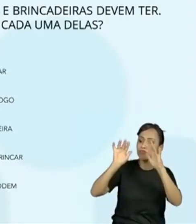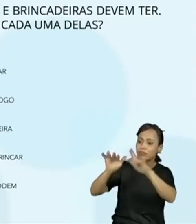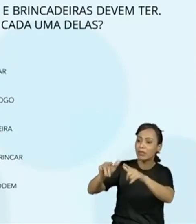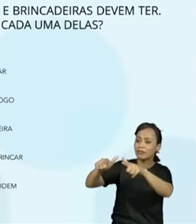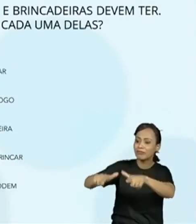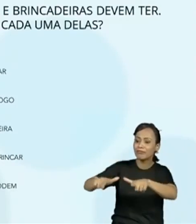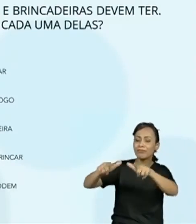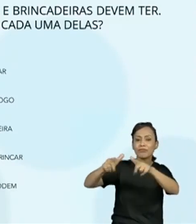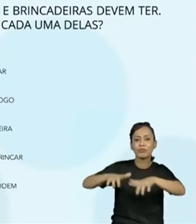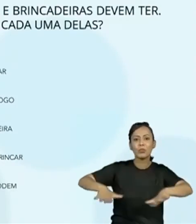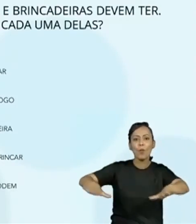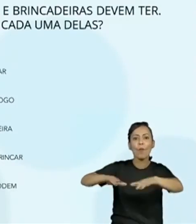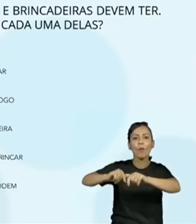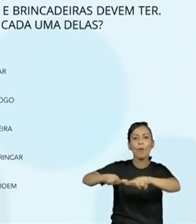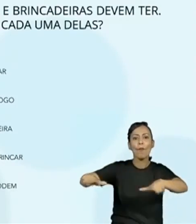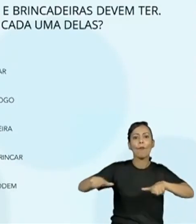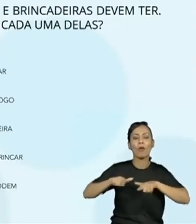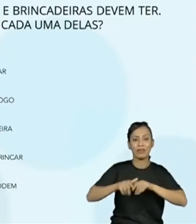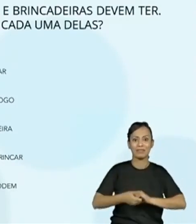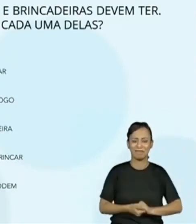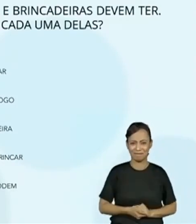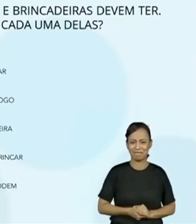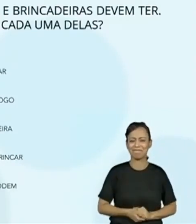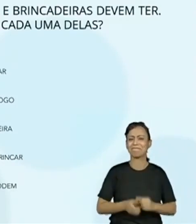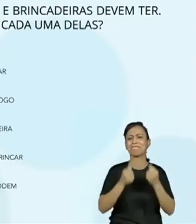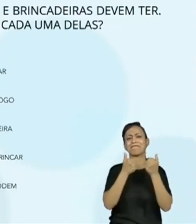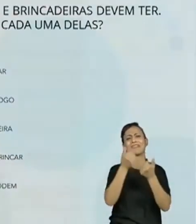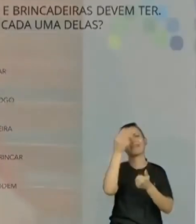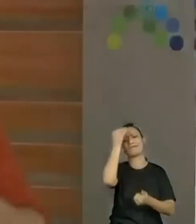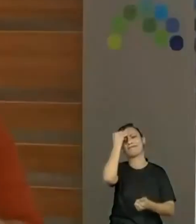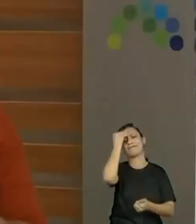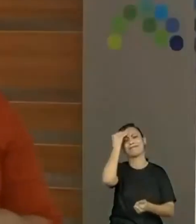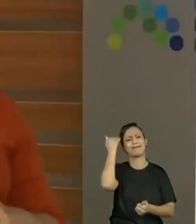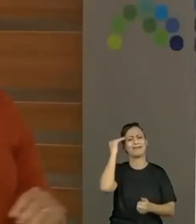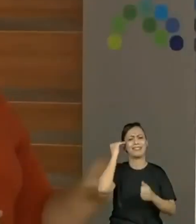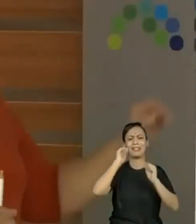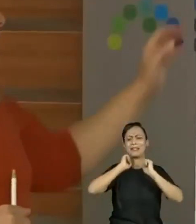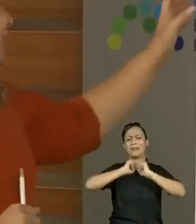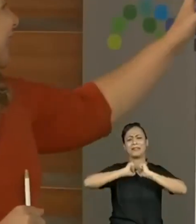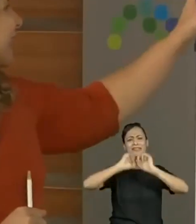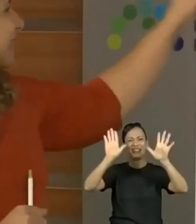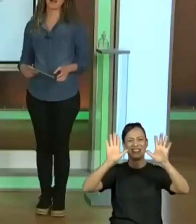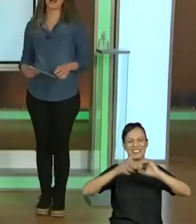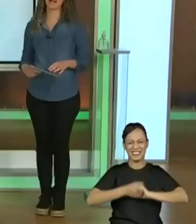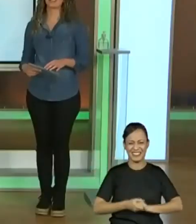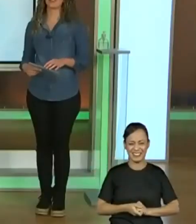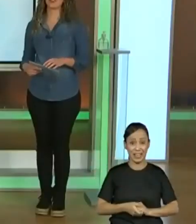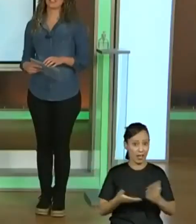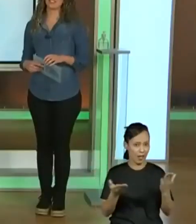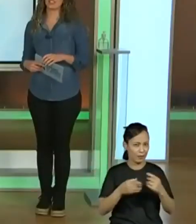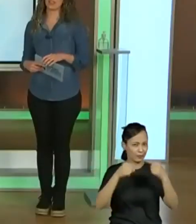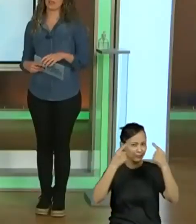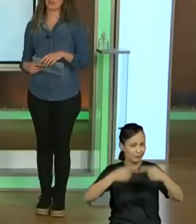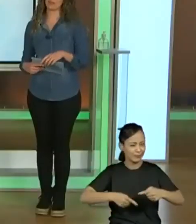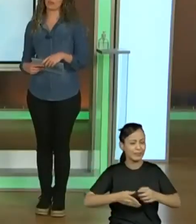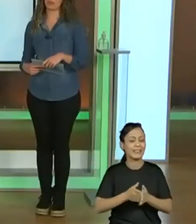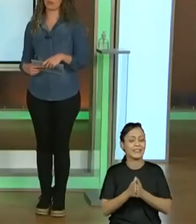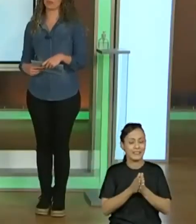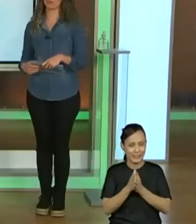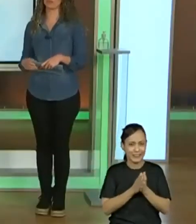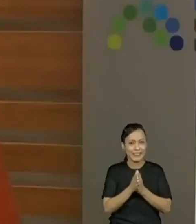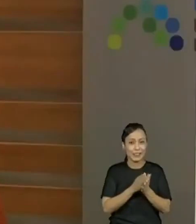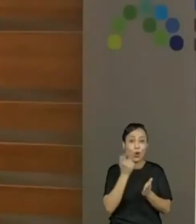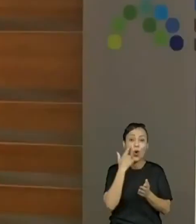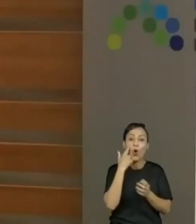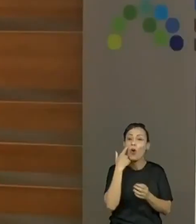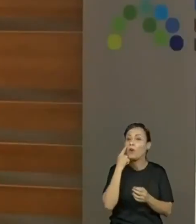a gente propôs. Tudo bem? Perfeito, professora Vivi. Ah, agora eu vou deixar um desafio para vocês. Ah, adoro esses desafios. Olha